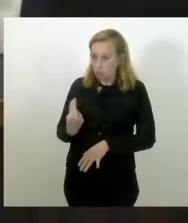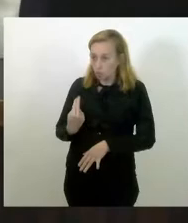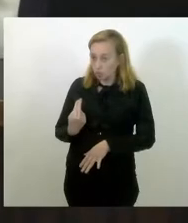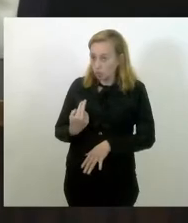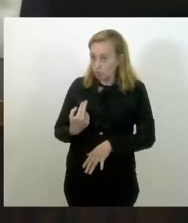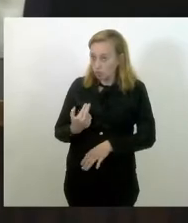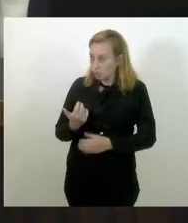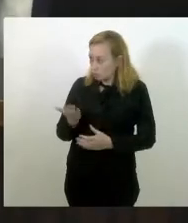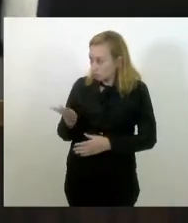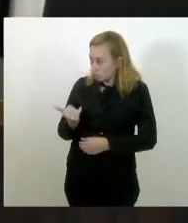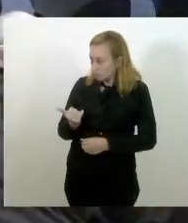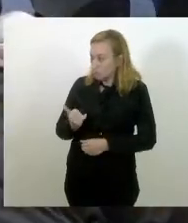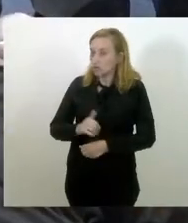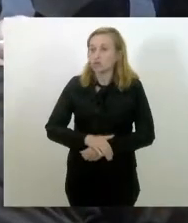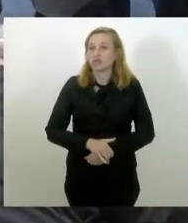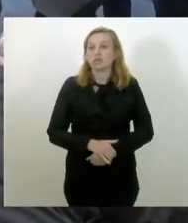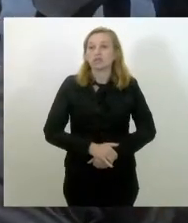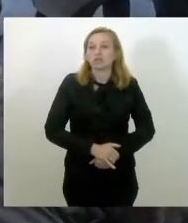Como o coronel.